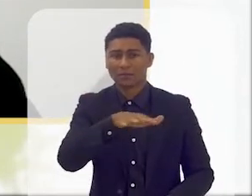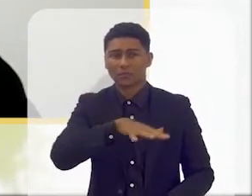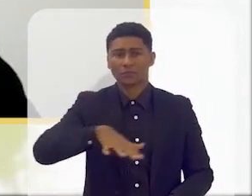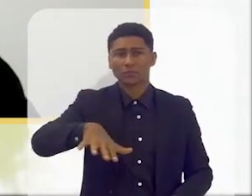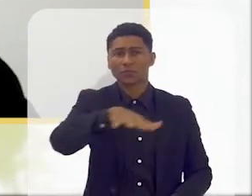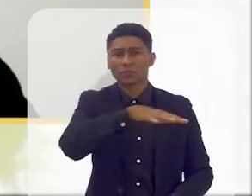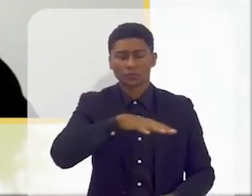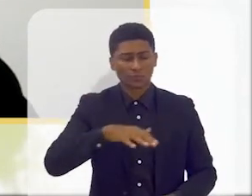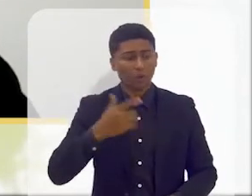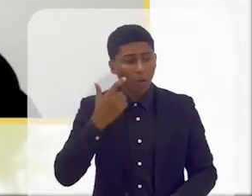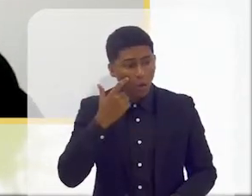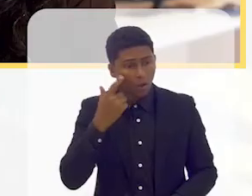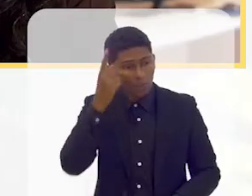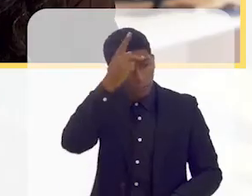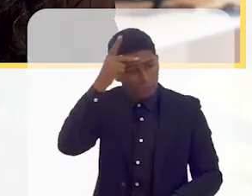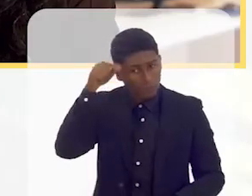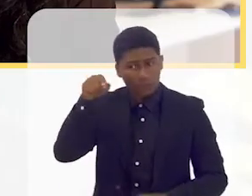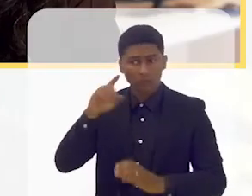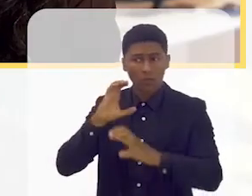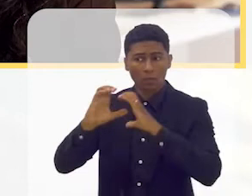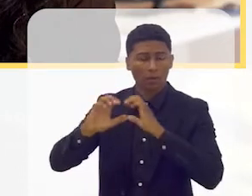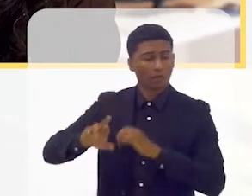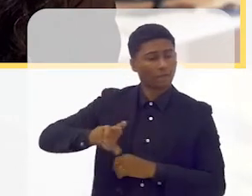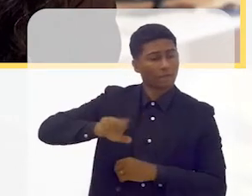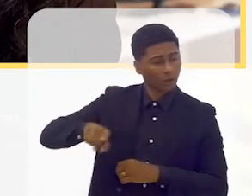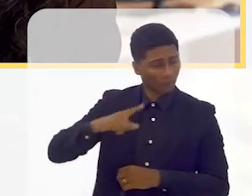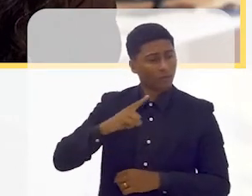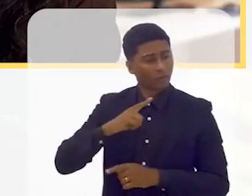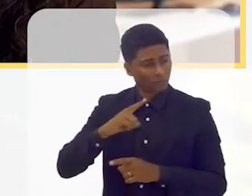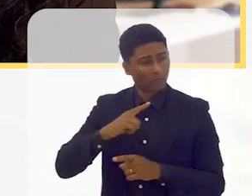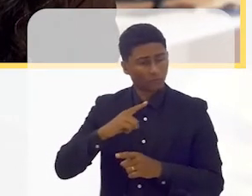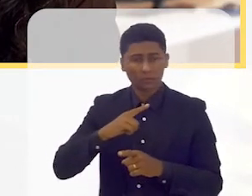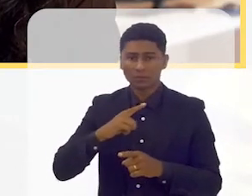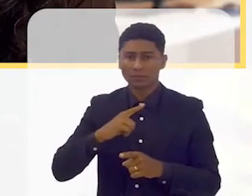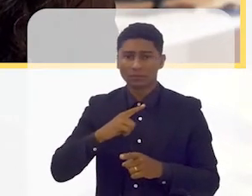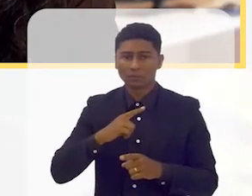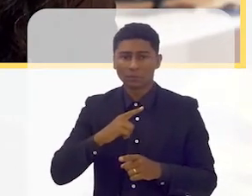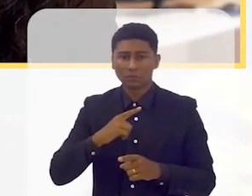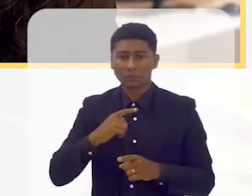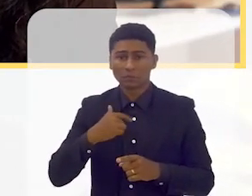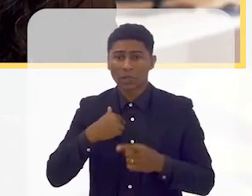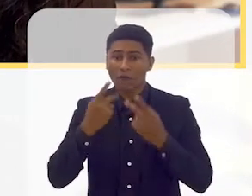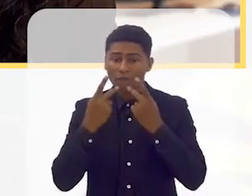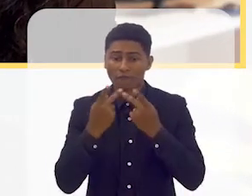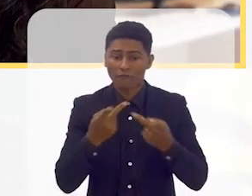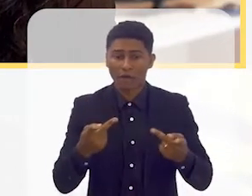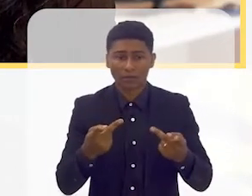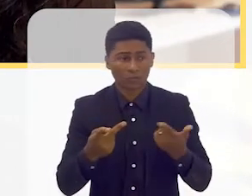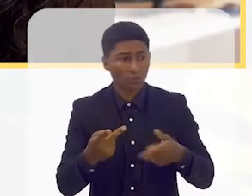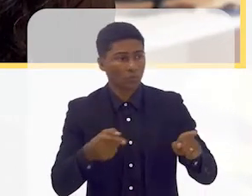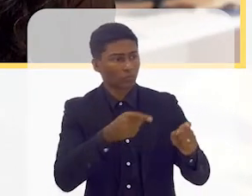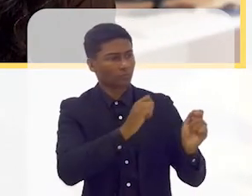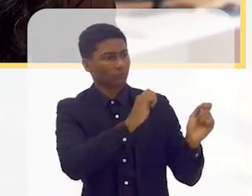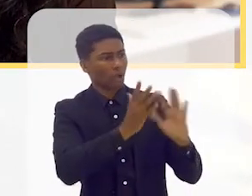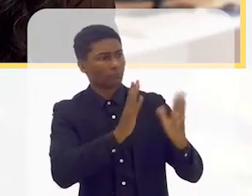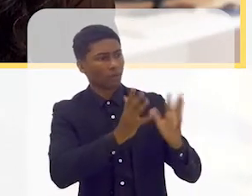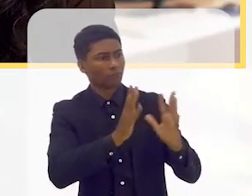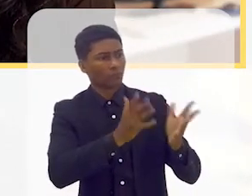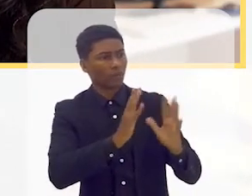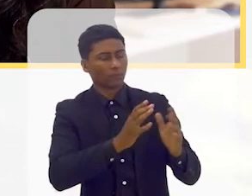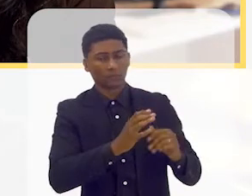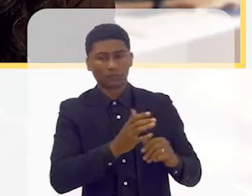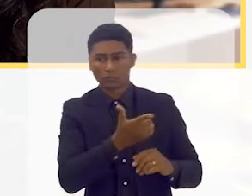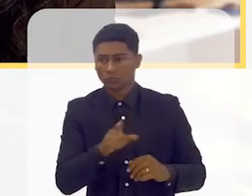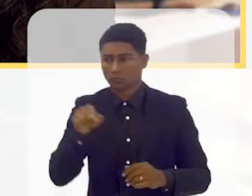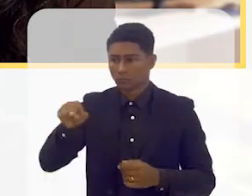que existem pessoas que comunicam de outro modo. Eu falo, outras pessoas falam com as mãos, outras pessoas